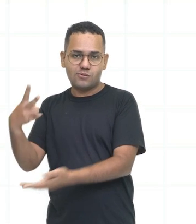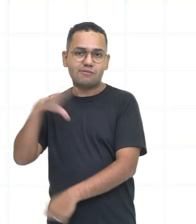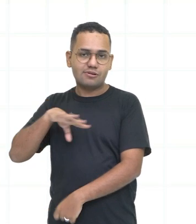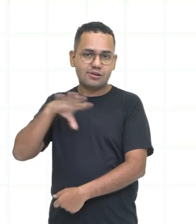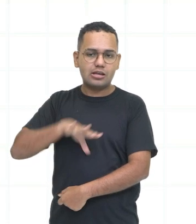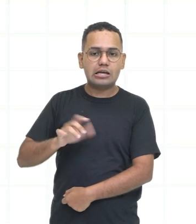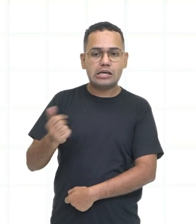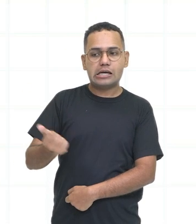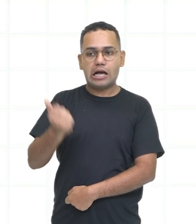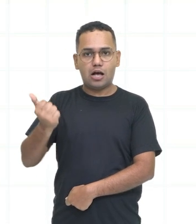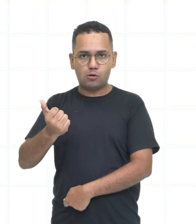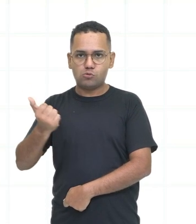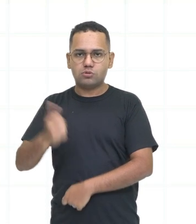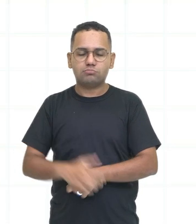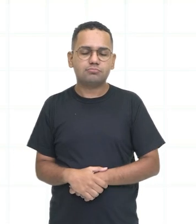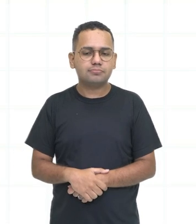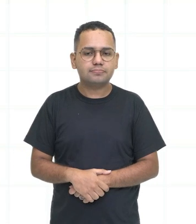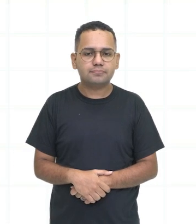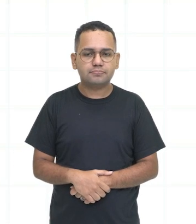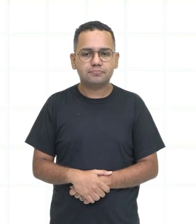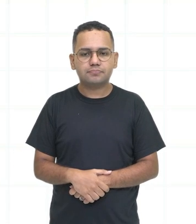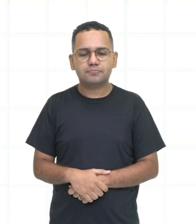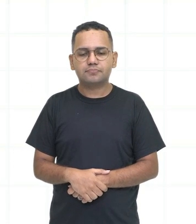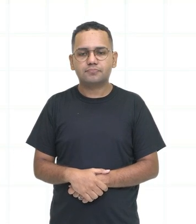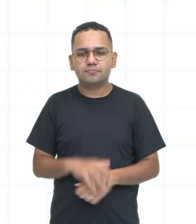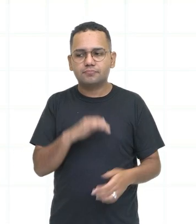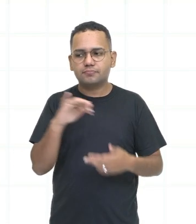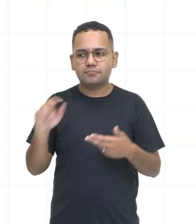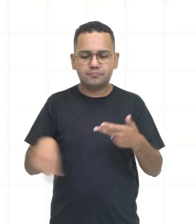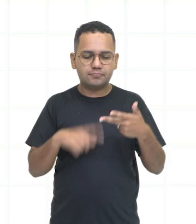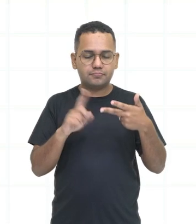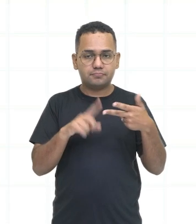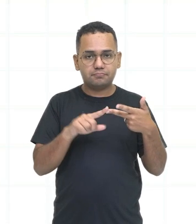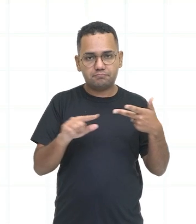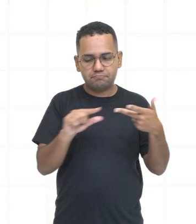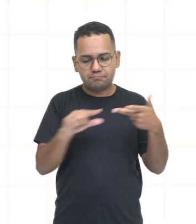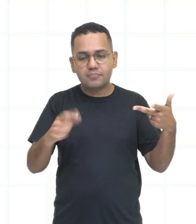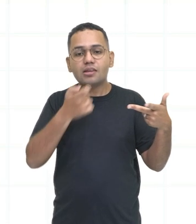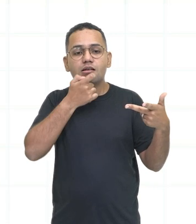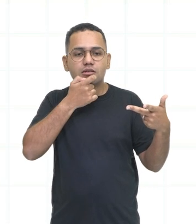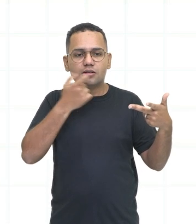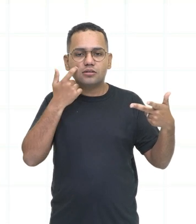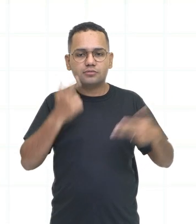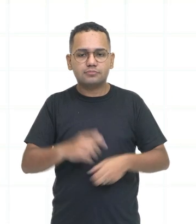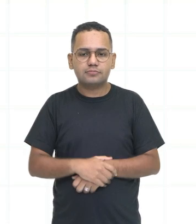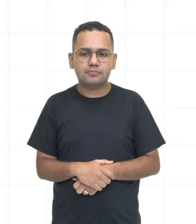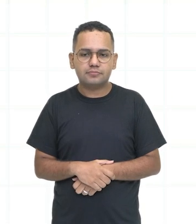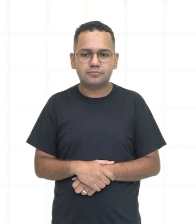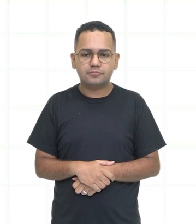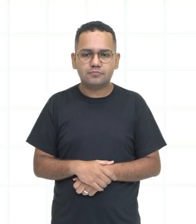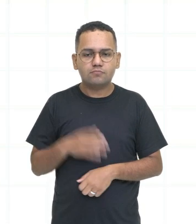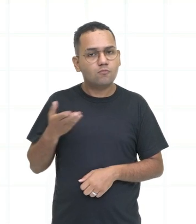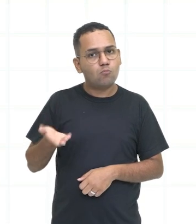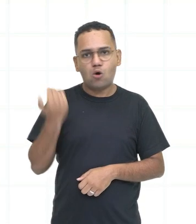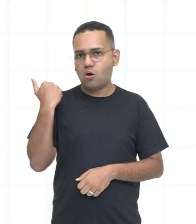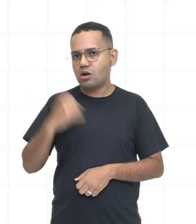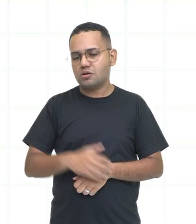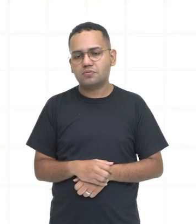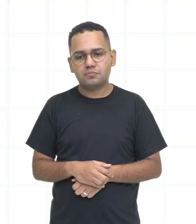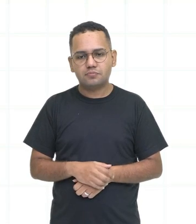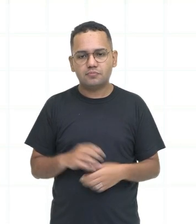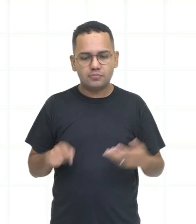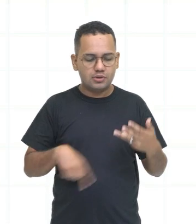ride, dar uma carona. Let's go, let's go é vamos lá, vamos. Take care, tome